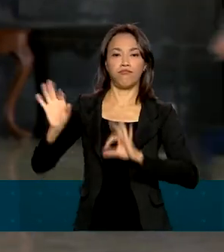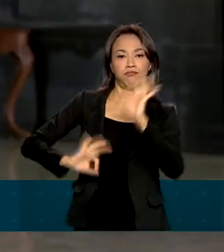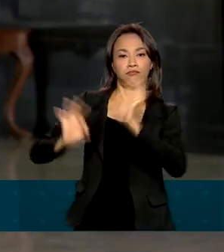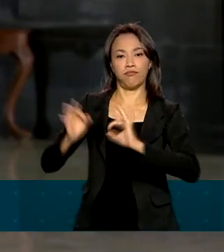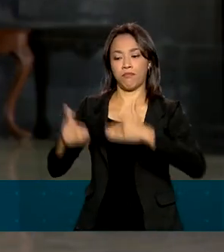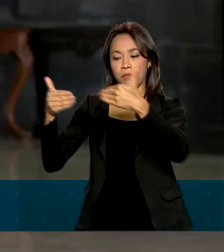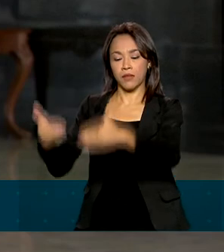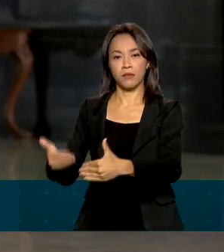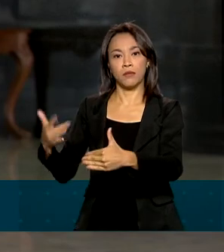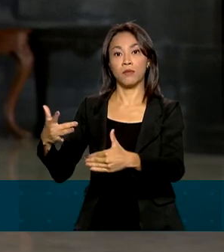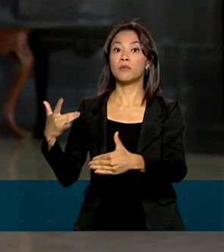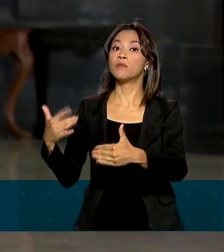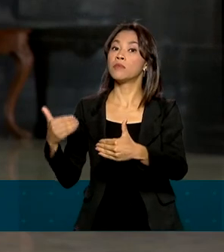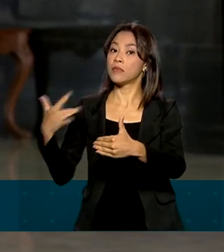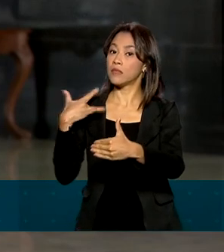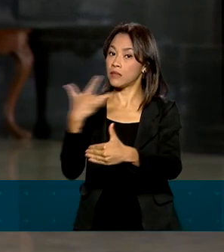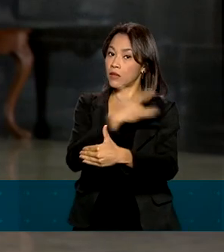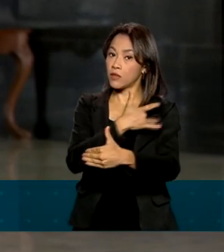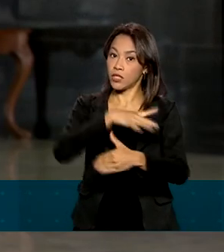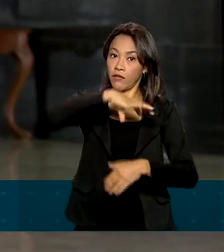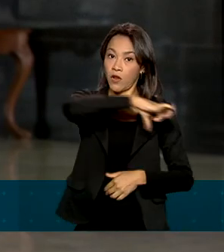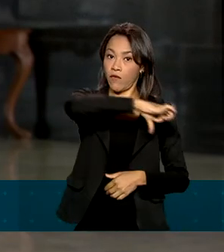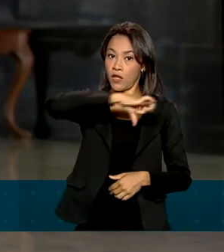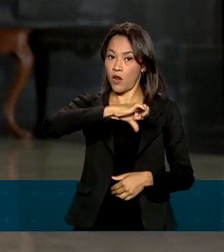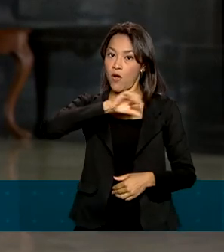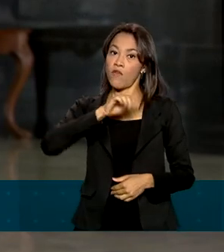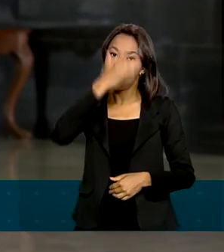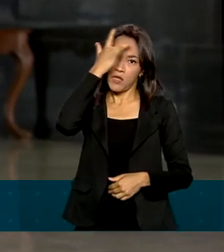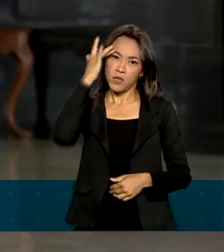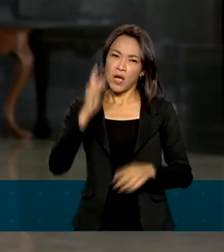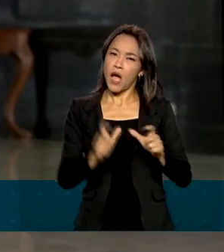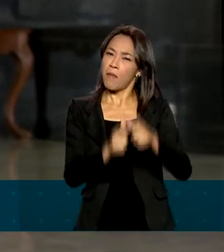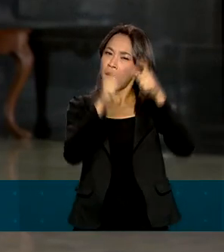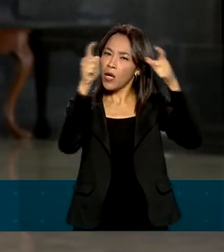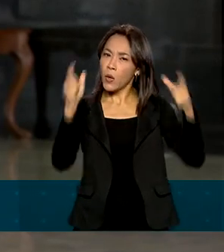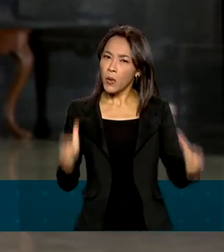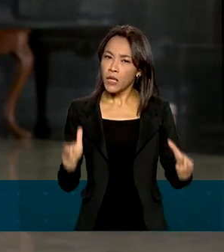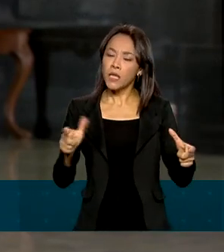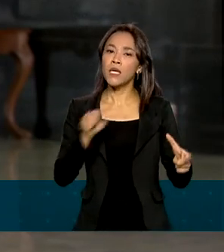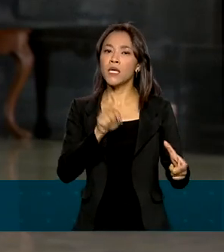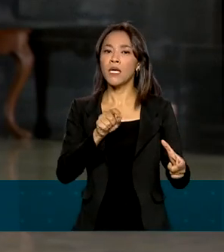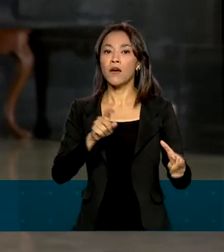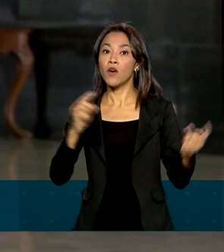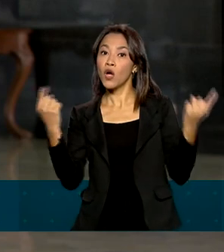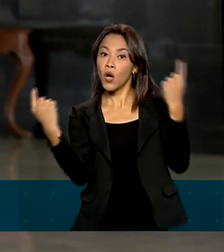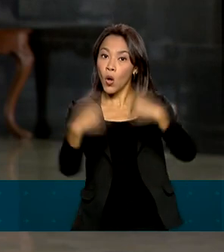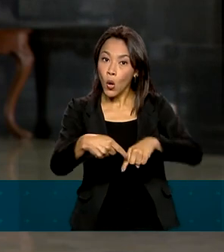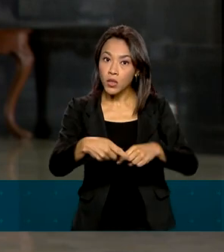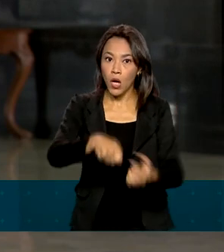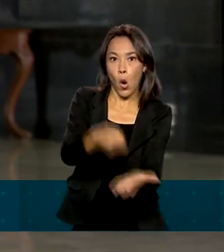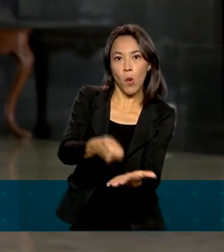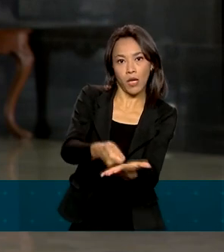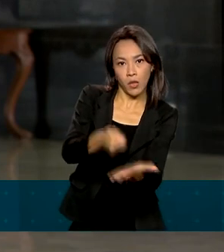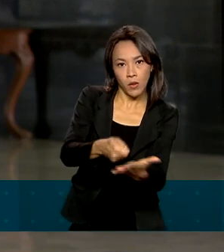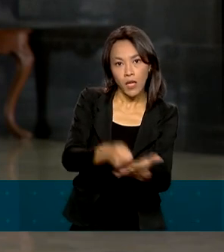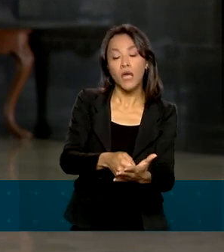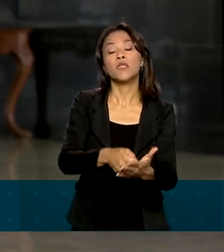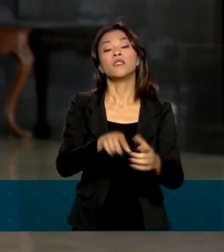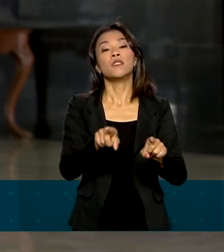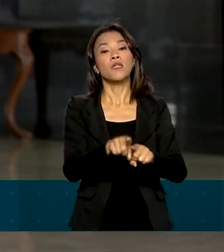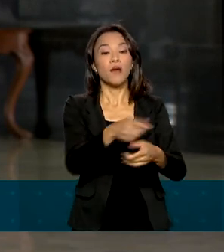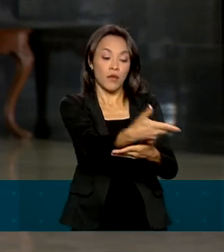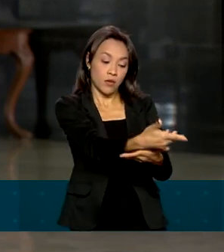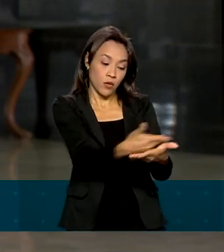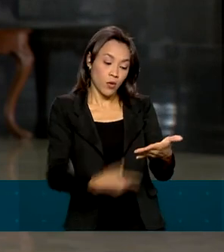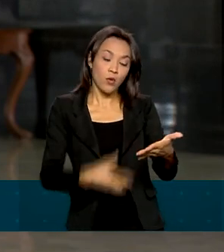99 mil pessoas. A maioria se posicionou contra a obrigatoriedade da vacinação e da prescrição médica no ato